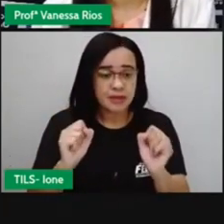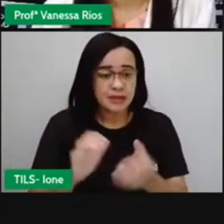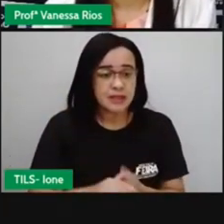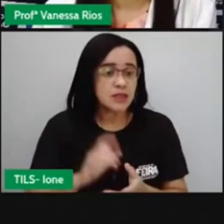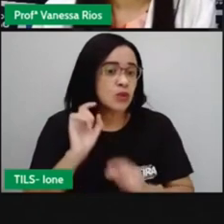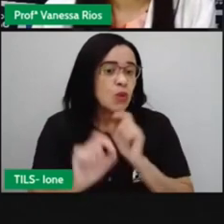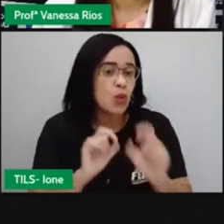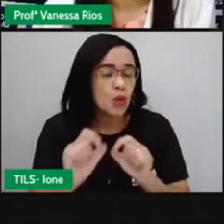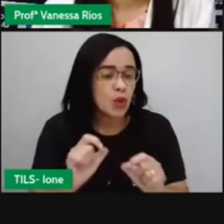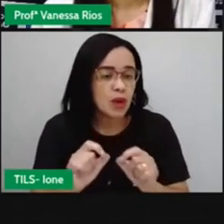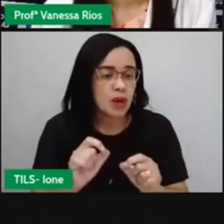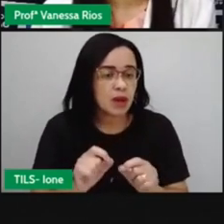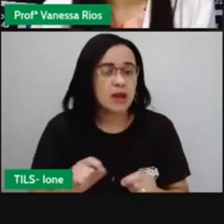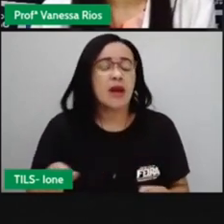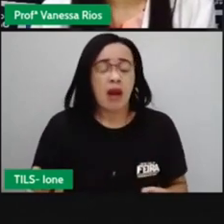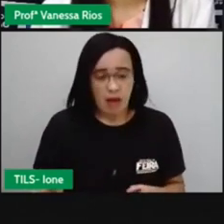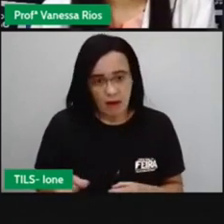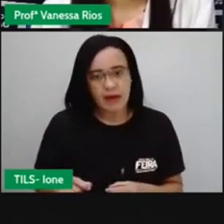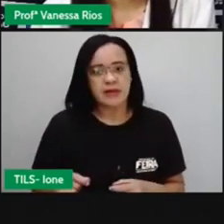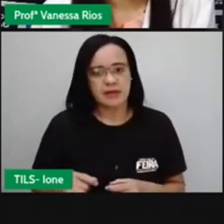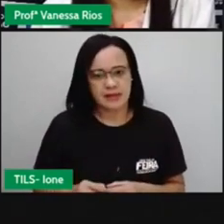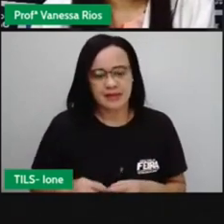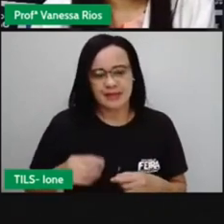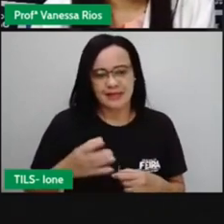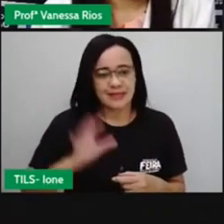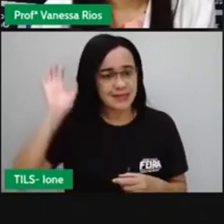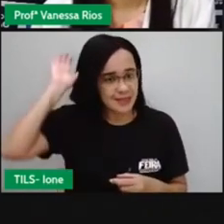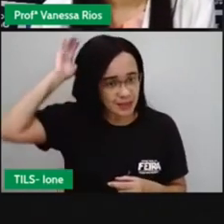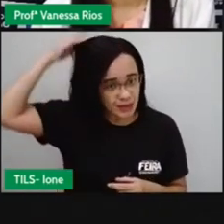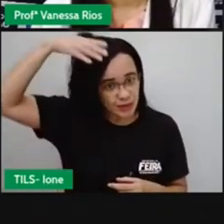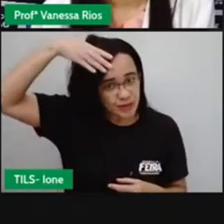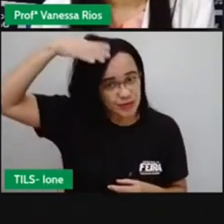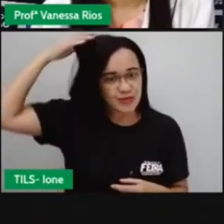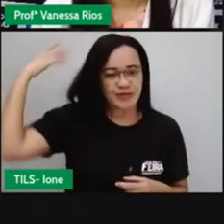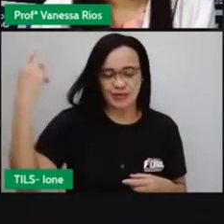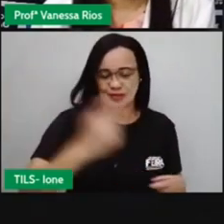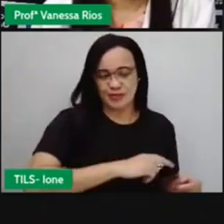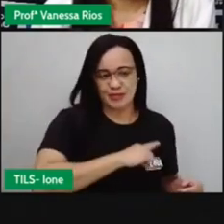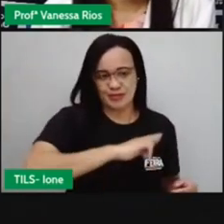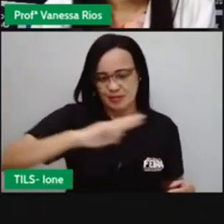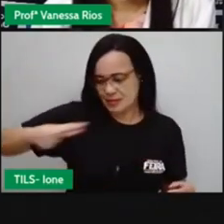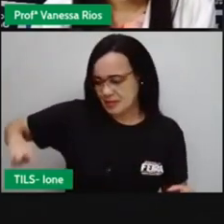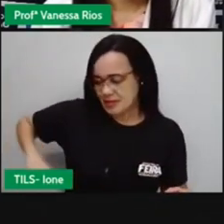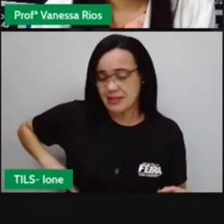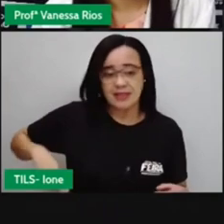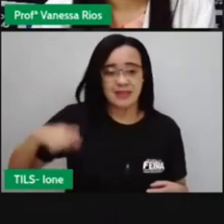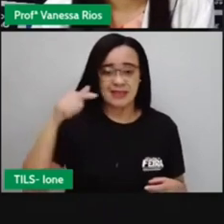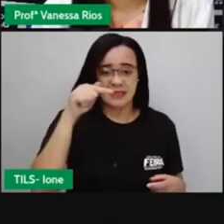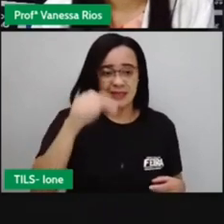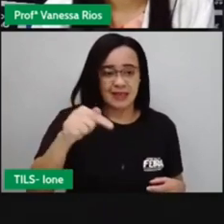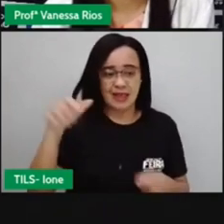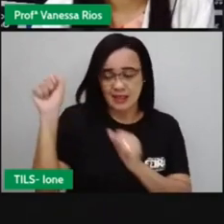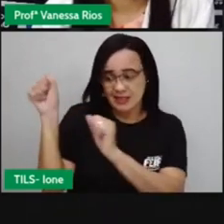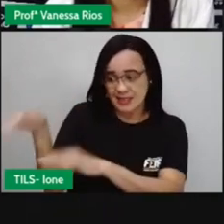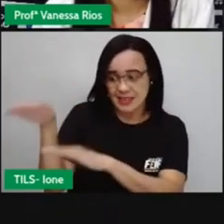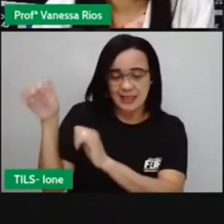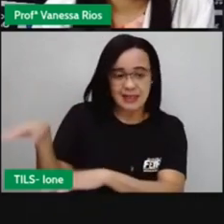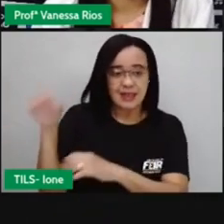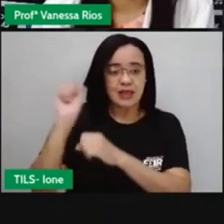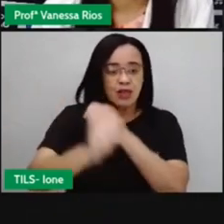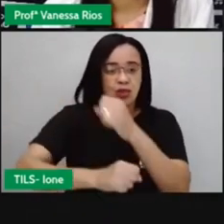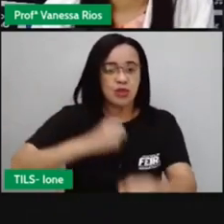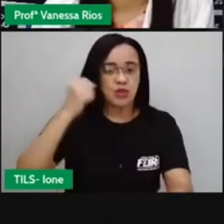brasileira aconteceu. E aí, em 7 de setembro de 1822, foi um passo